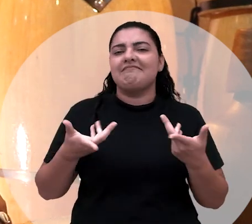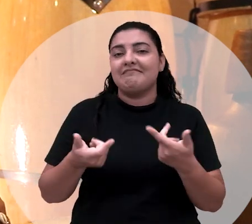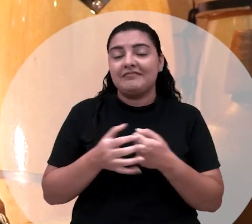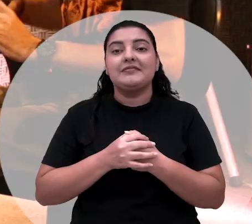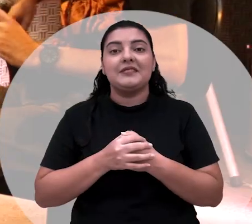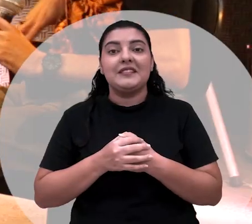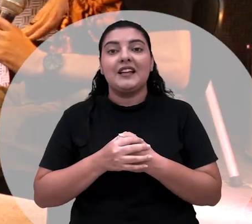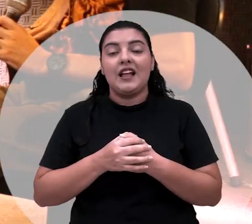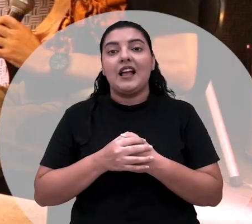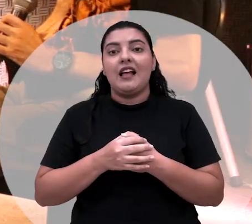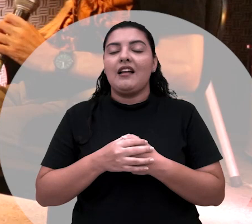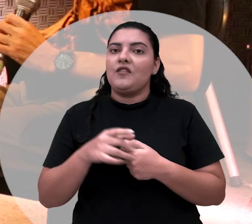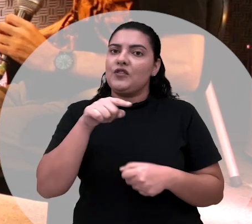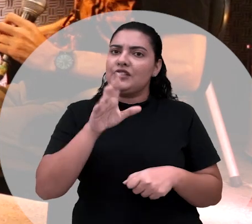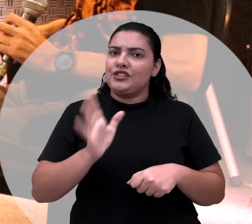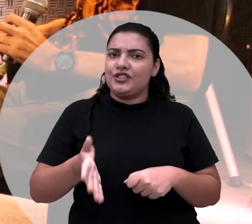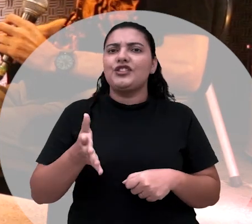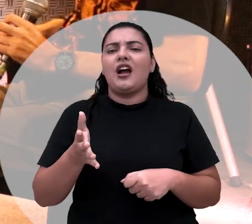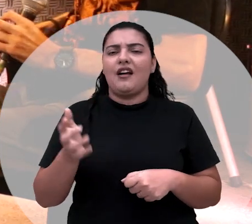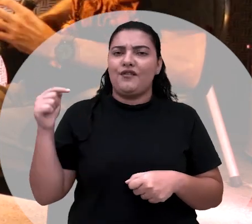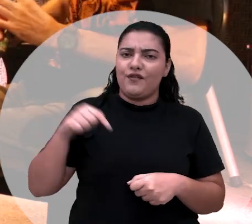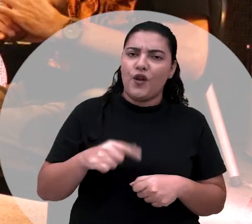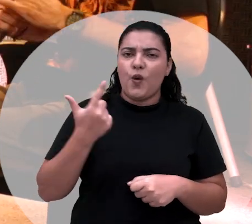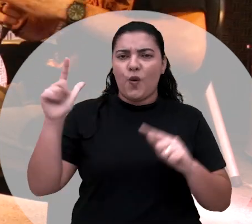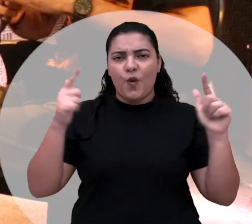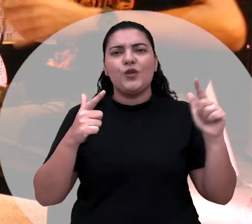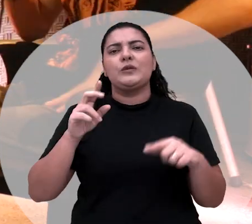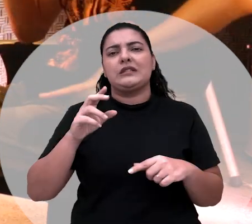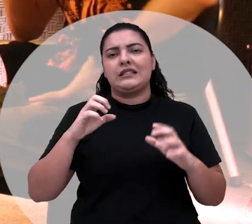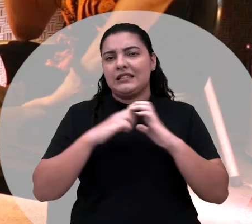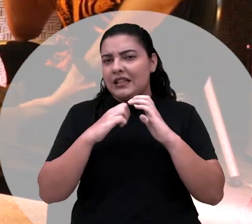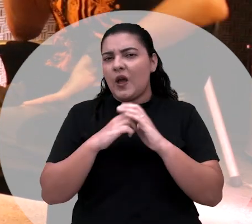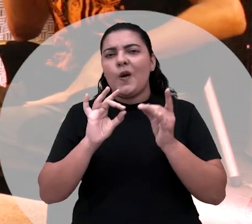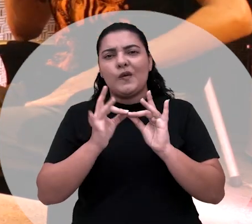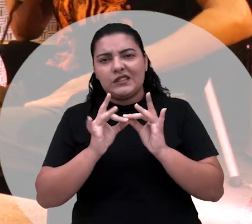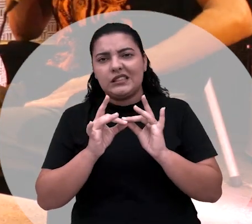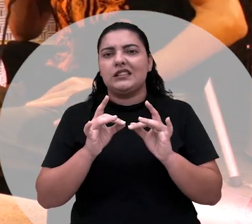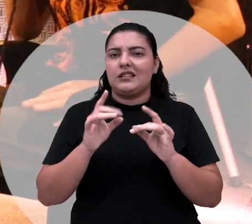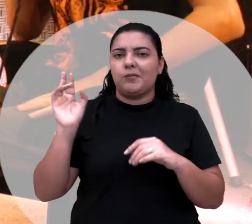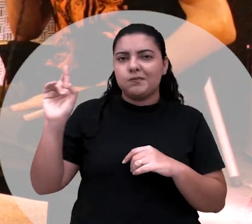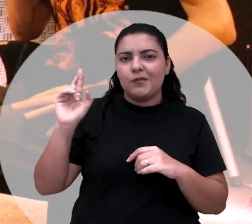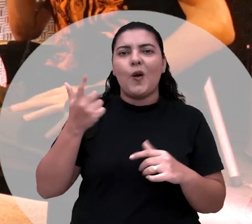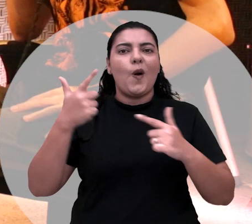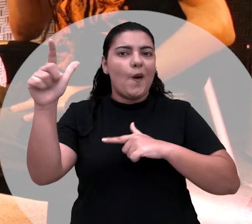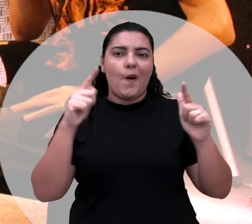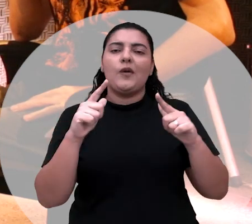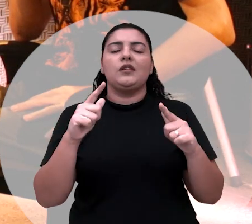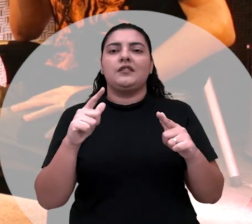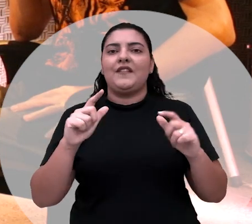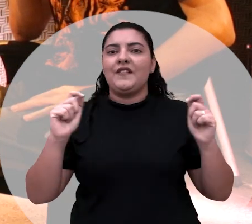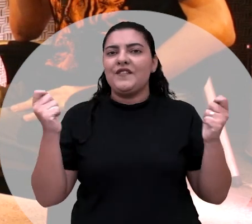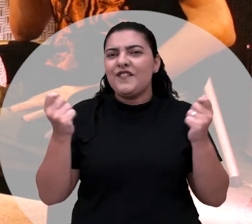presente para nós, né? Vocês já vêm aqui para o CCBJ em outros movimentos, fazendo oficina, né? Também outros movimentos aqui de